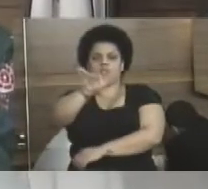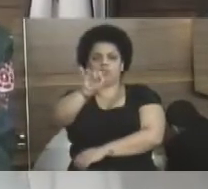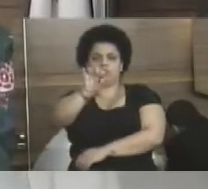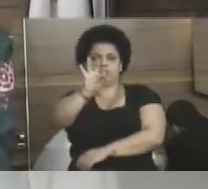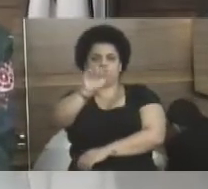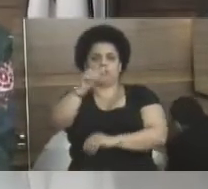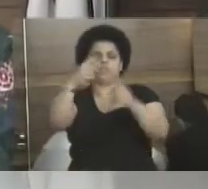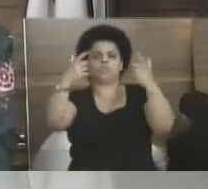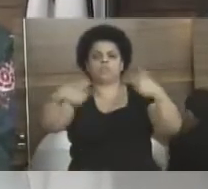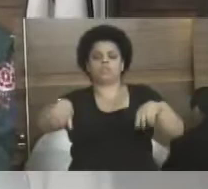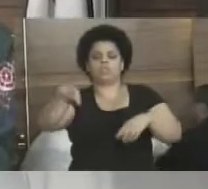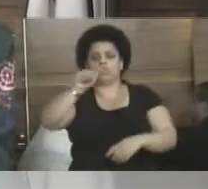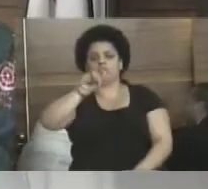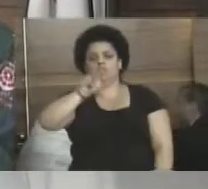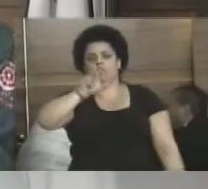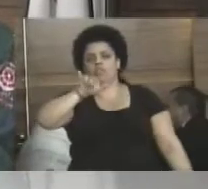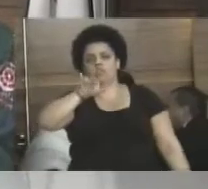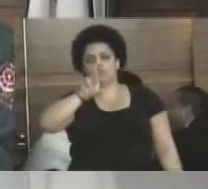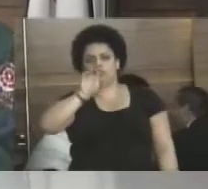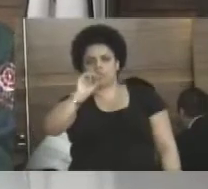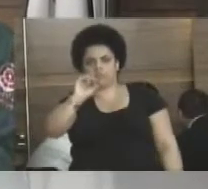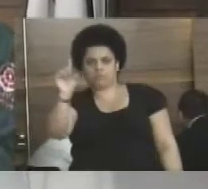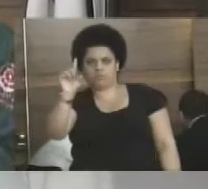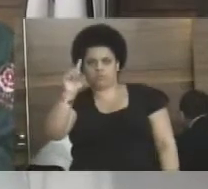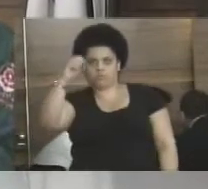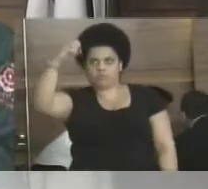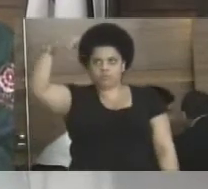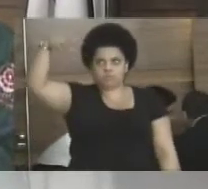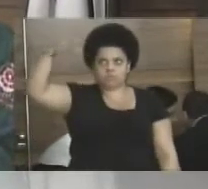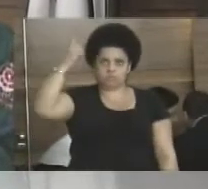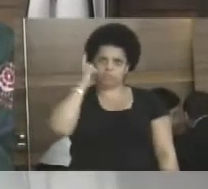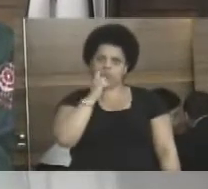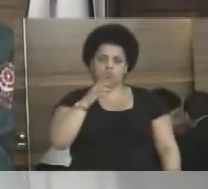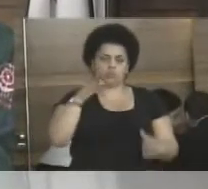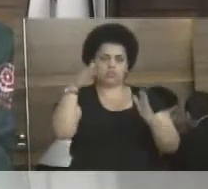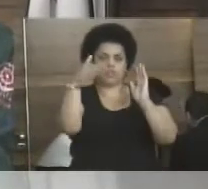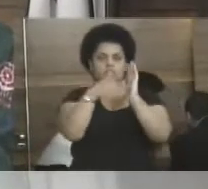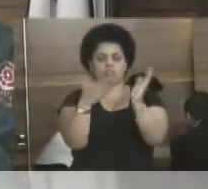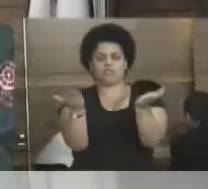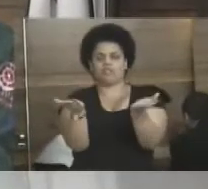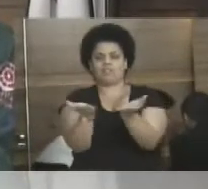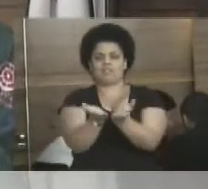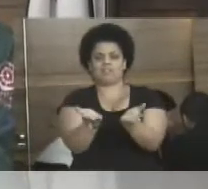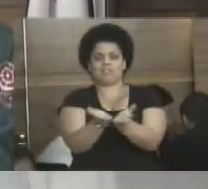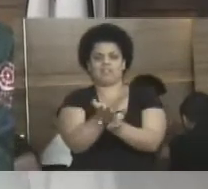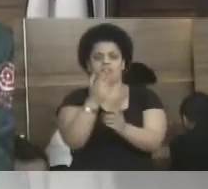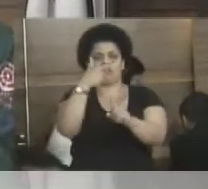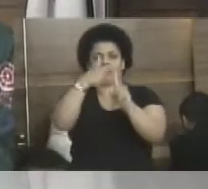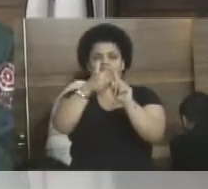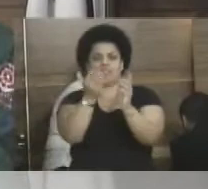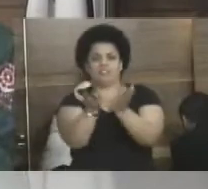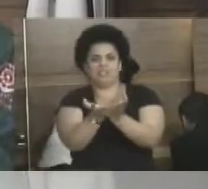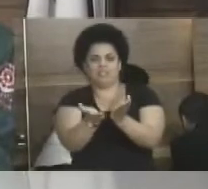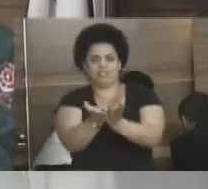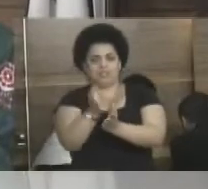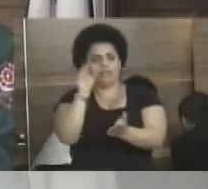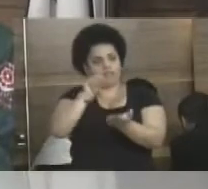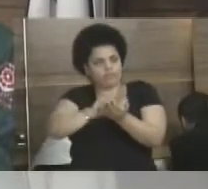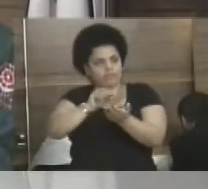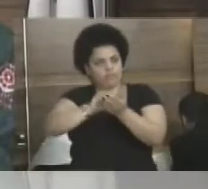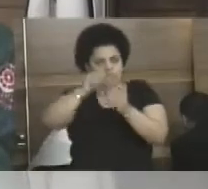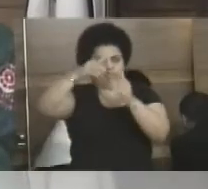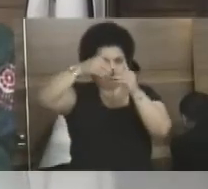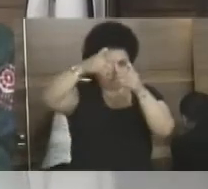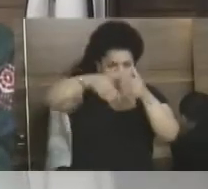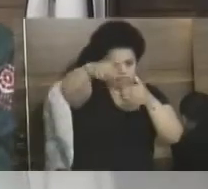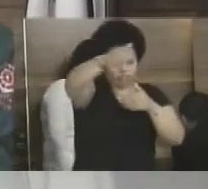no bairro Ariró. A iluminação chegou até a igreja evangélica e falta concluir o restante da rua para